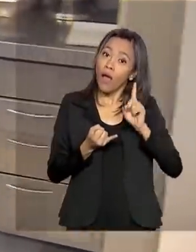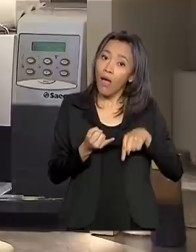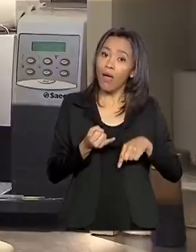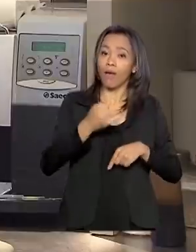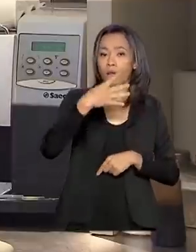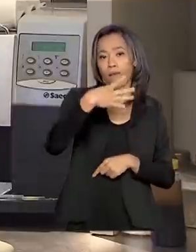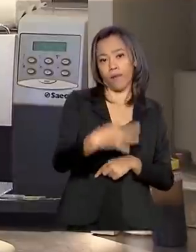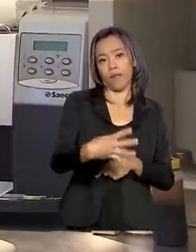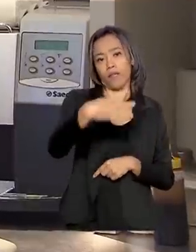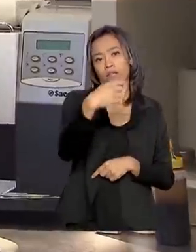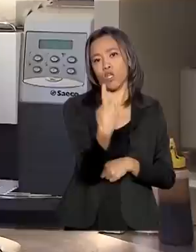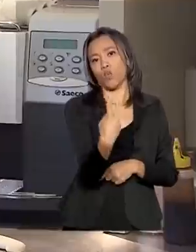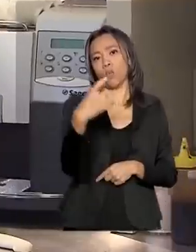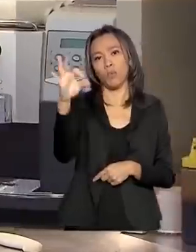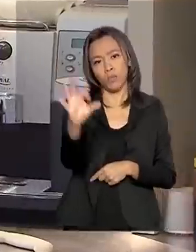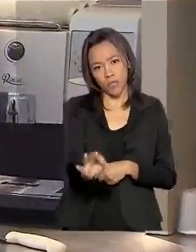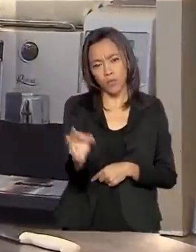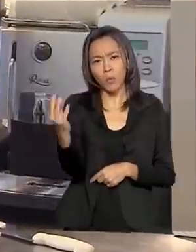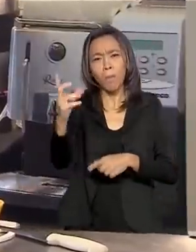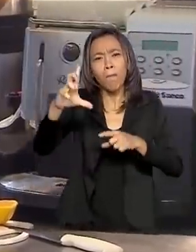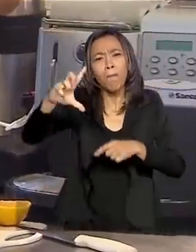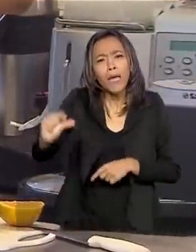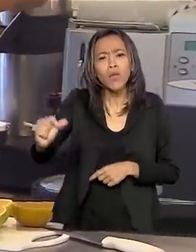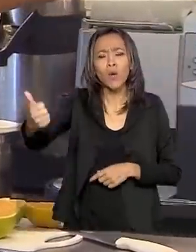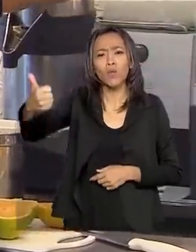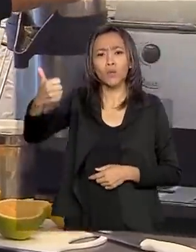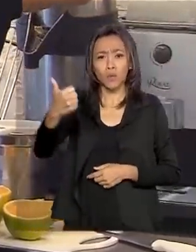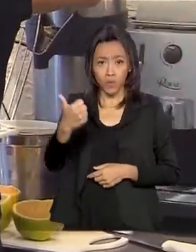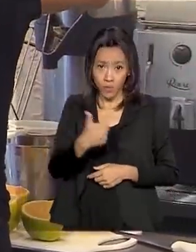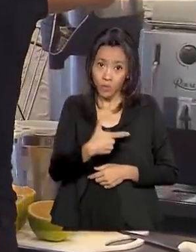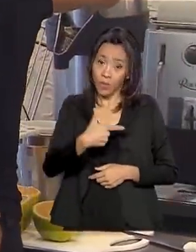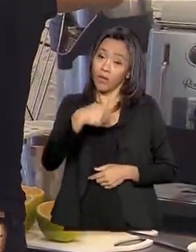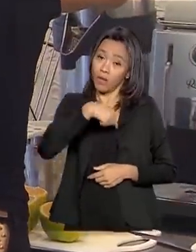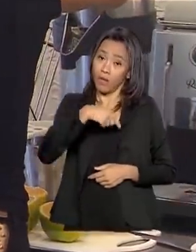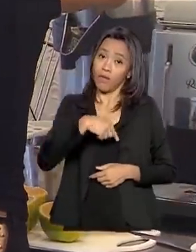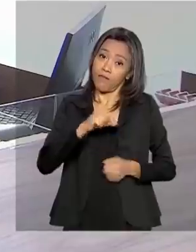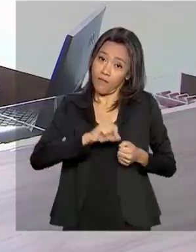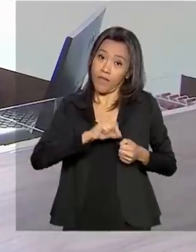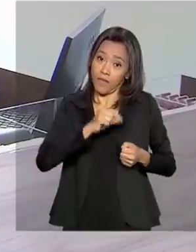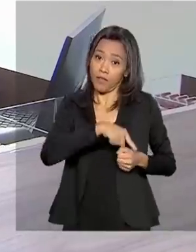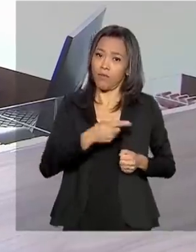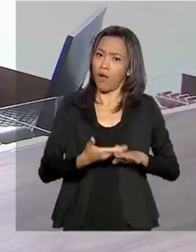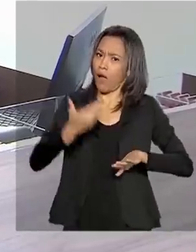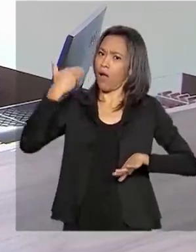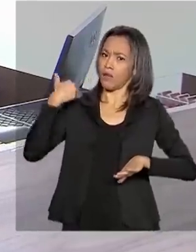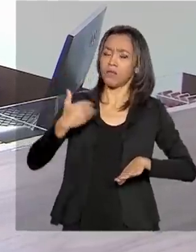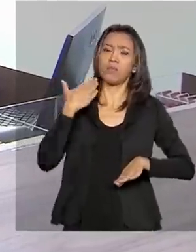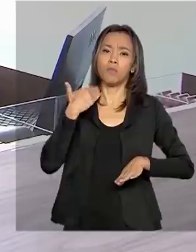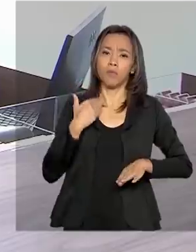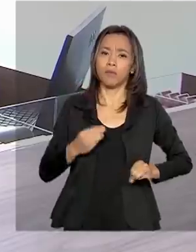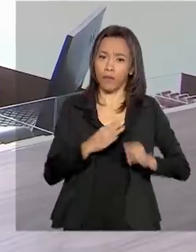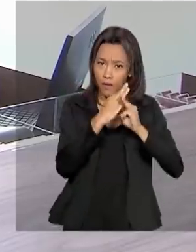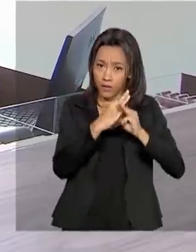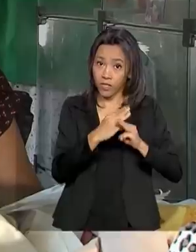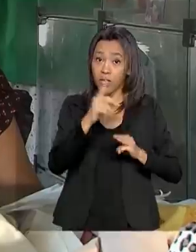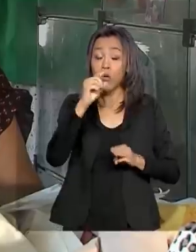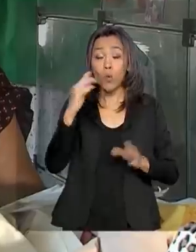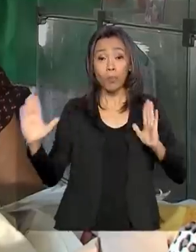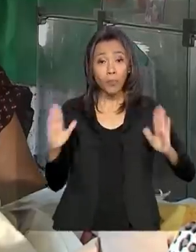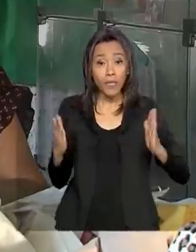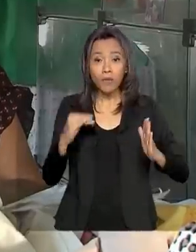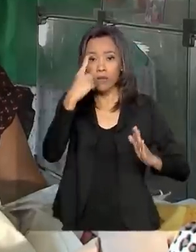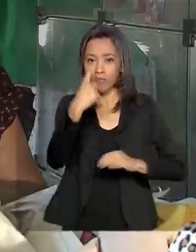% menores que as praticadas pela Caixa Econômica. E o prazo para começar a pagar é de um ano.